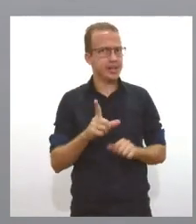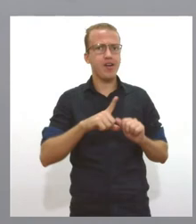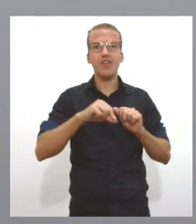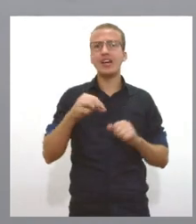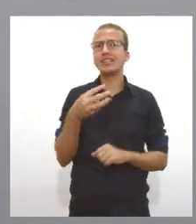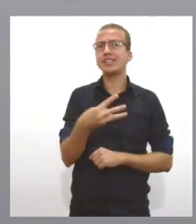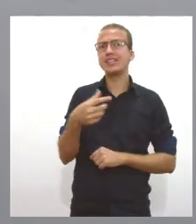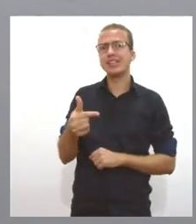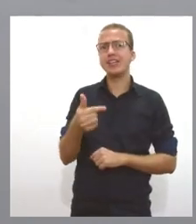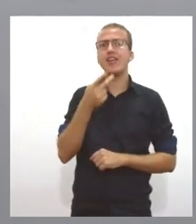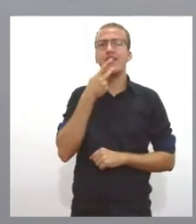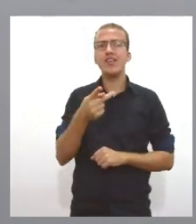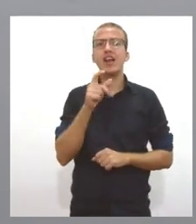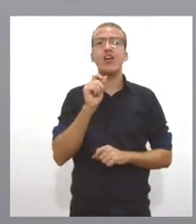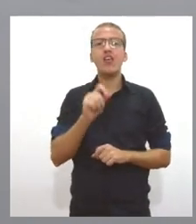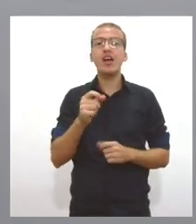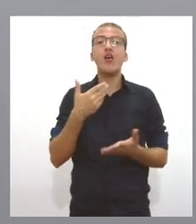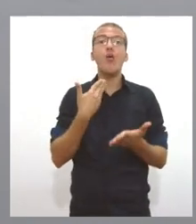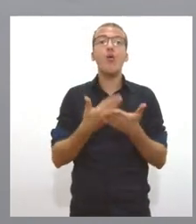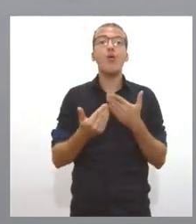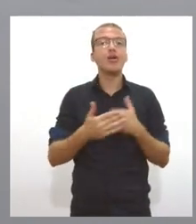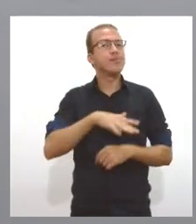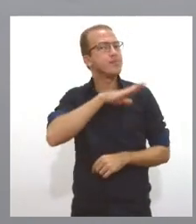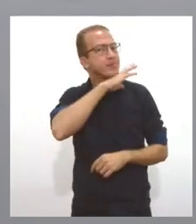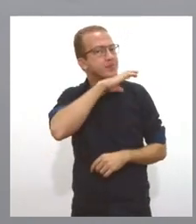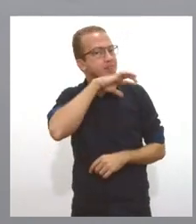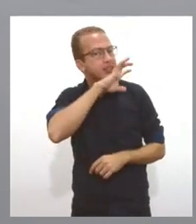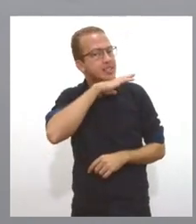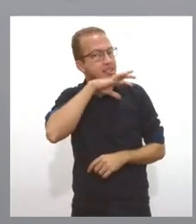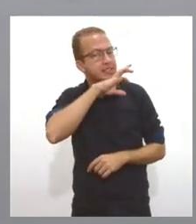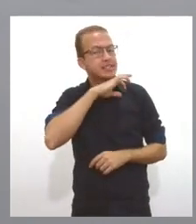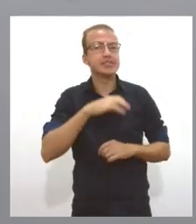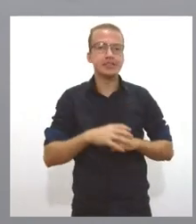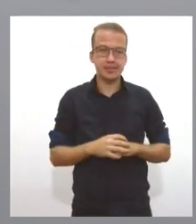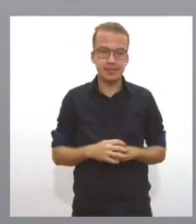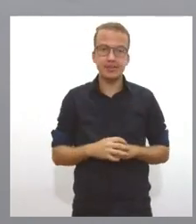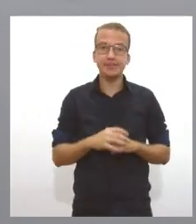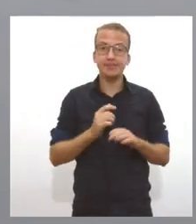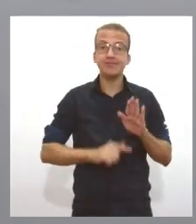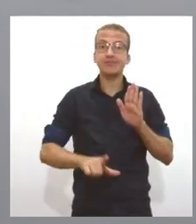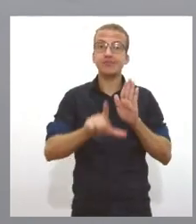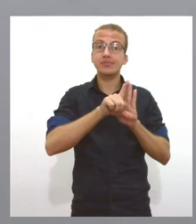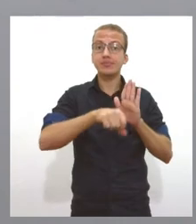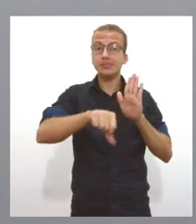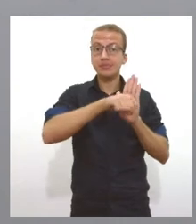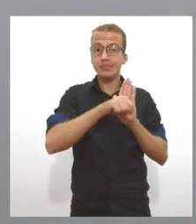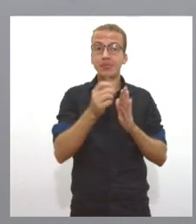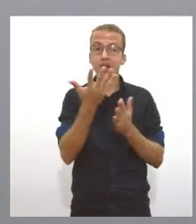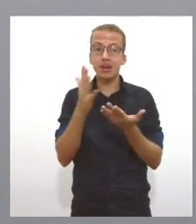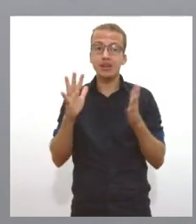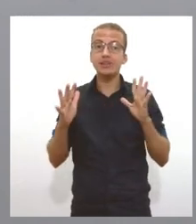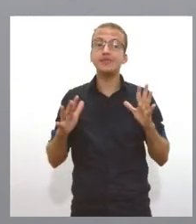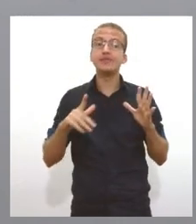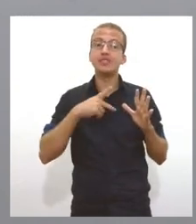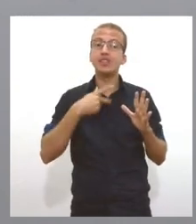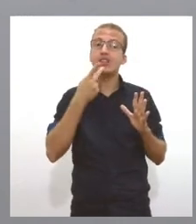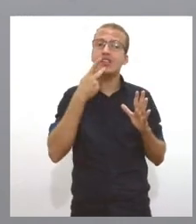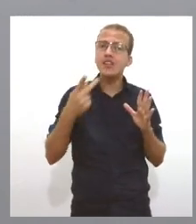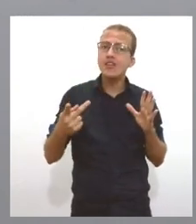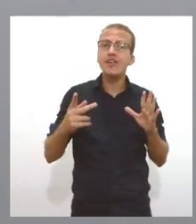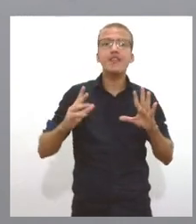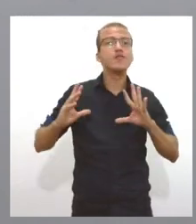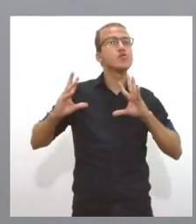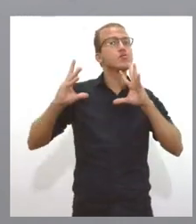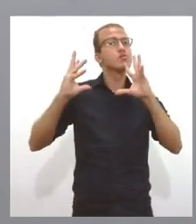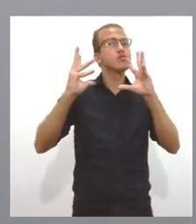de maus tratos a animais e é da lei de crimes ambientais e ele está se referindo aí a todos